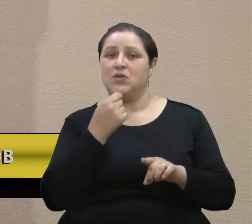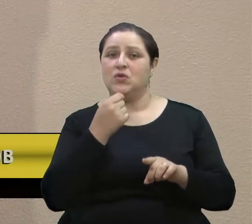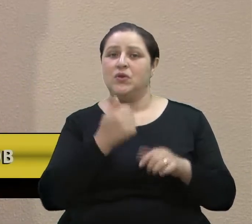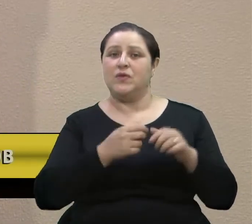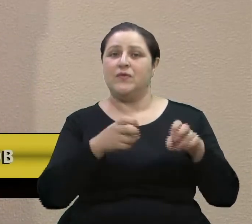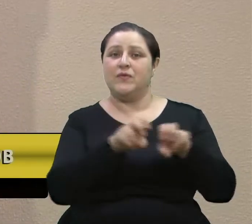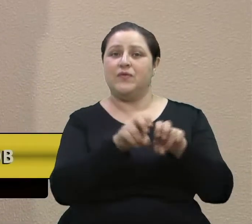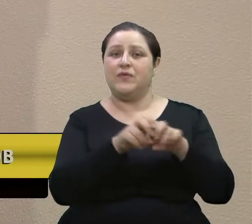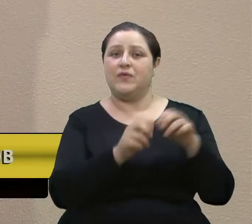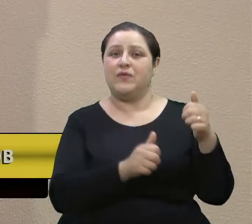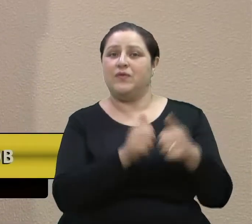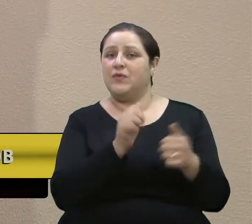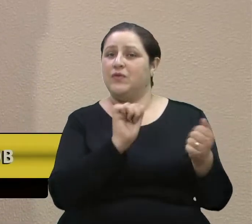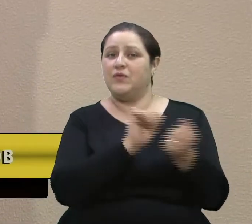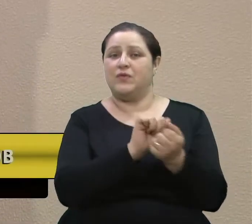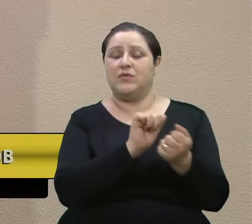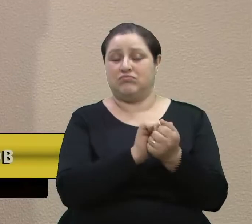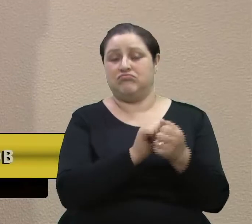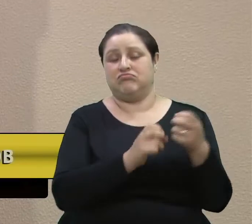com os demais.